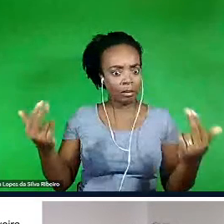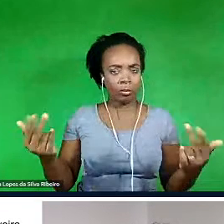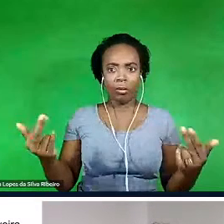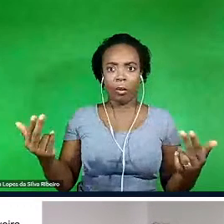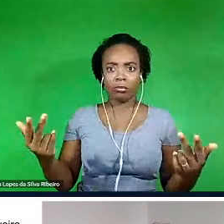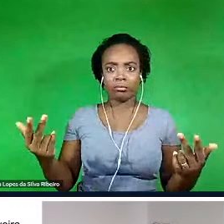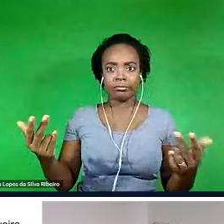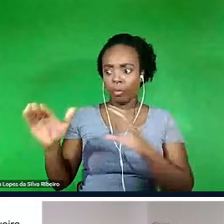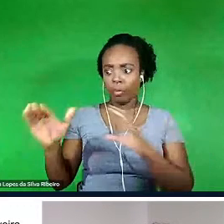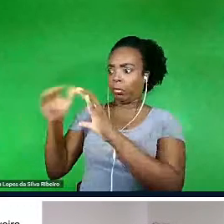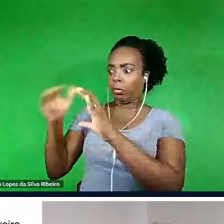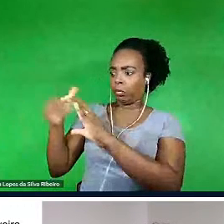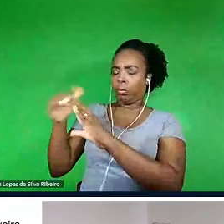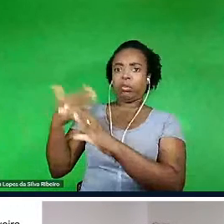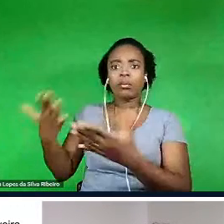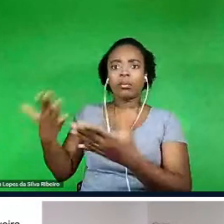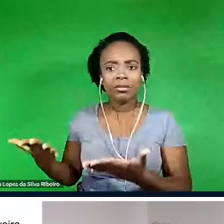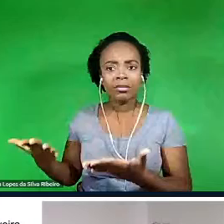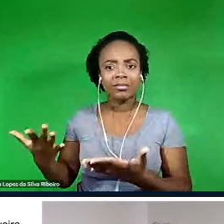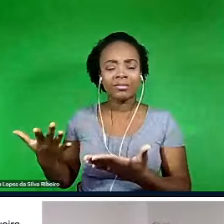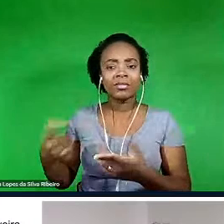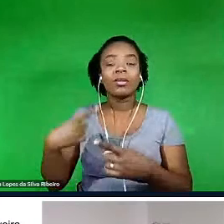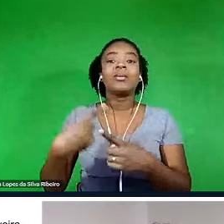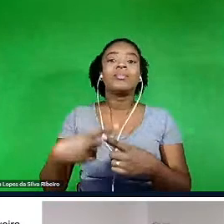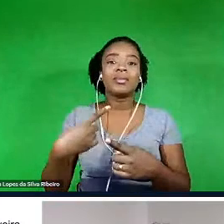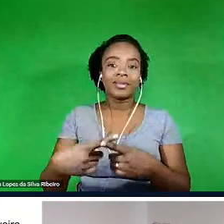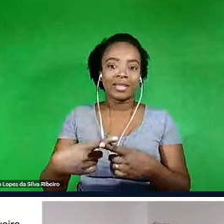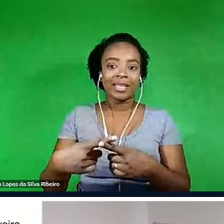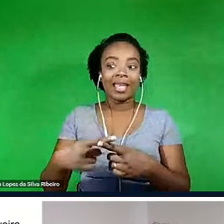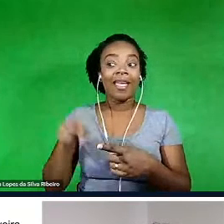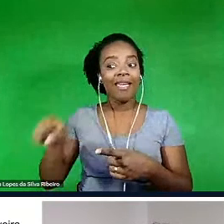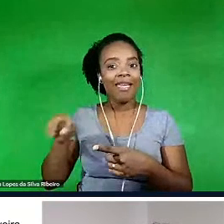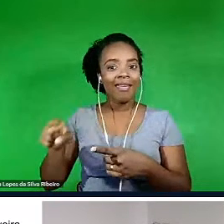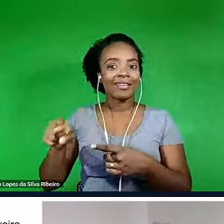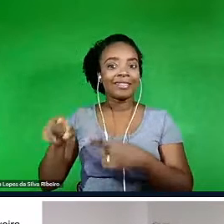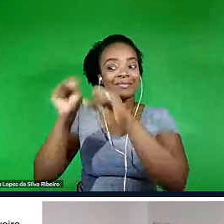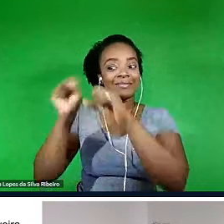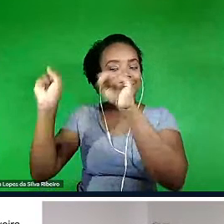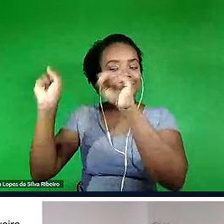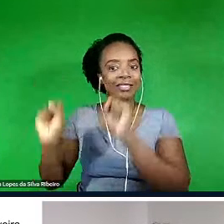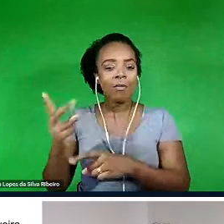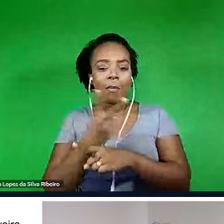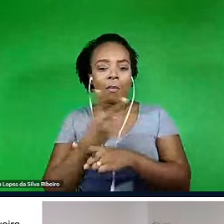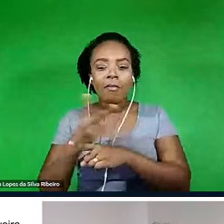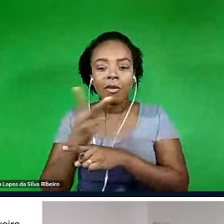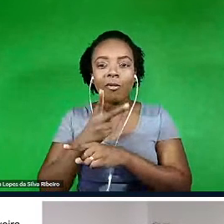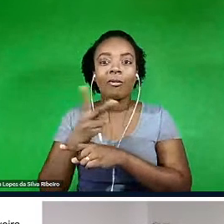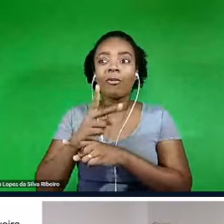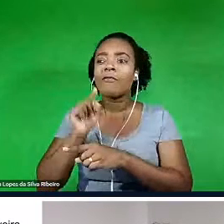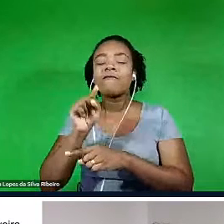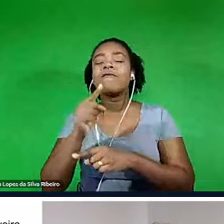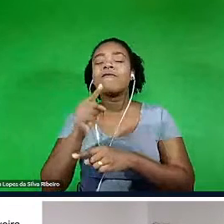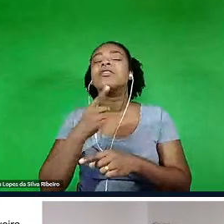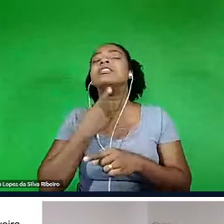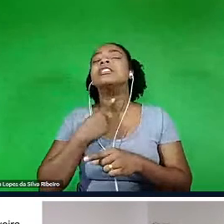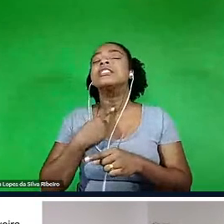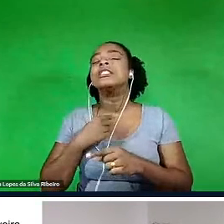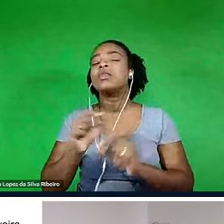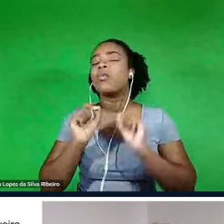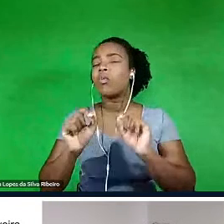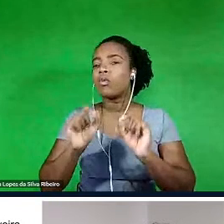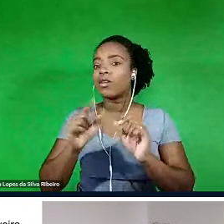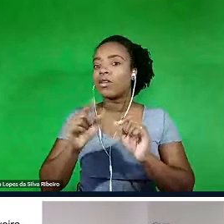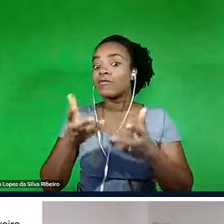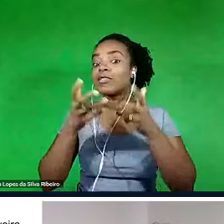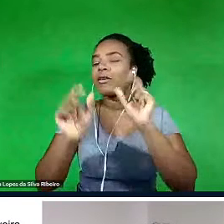isso está procurando certas modelações de comportamento e perceber o que que você quer para te oferecer o que você deseja no